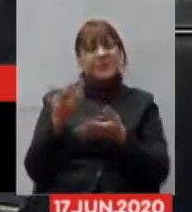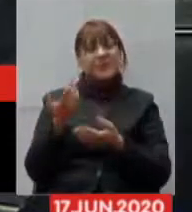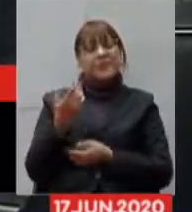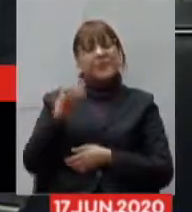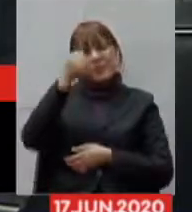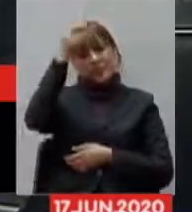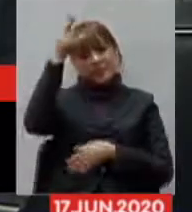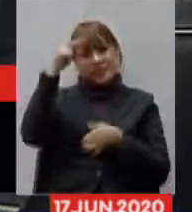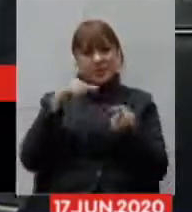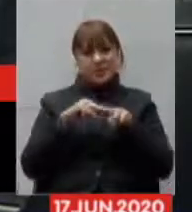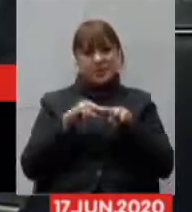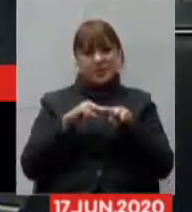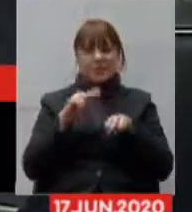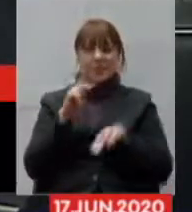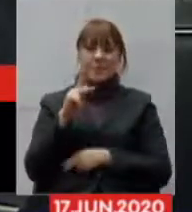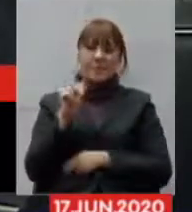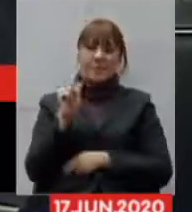Pial.